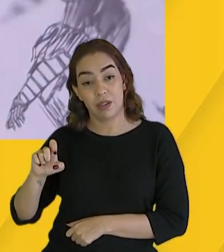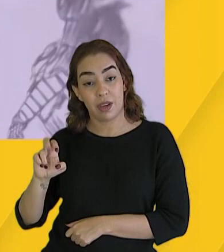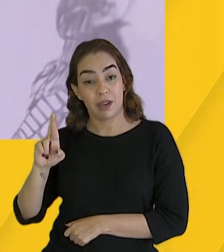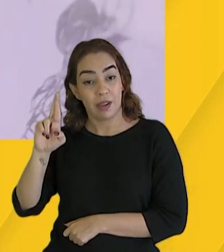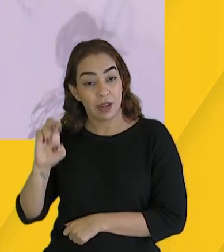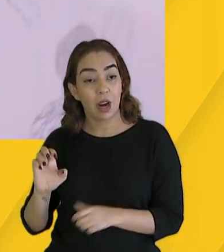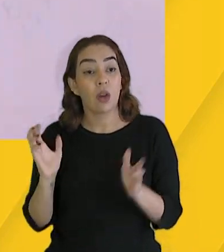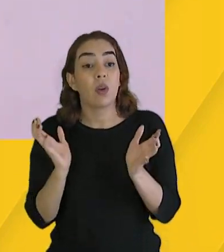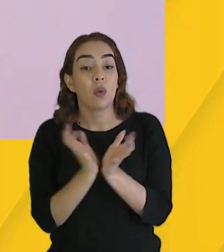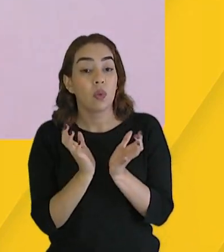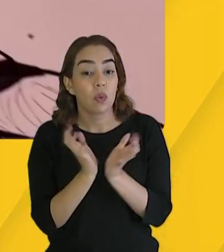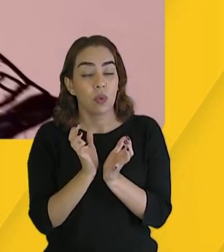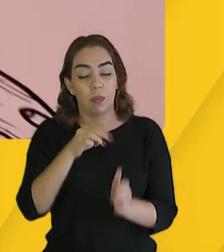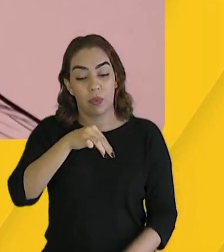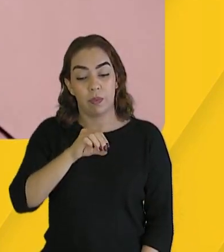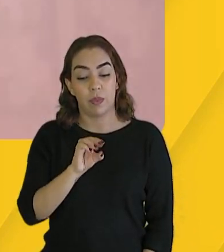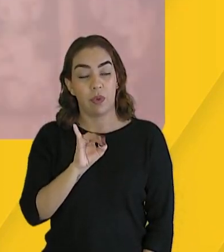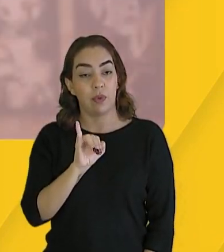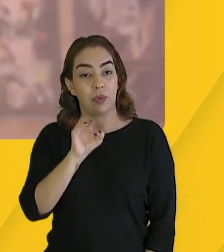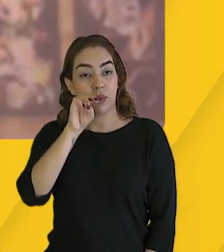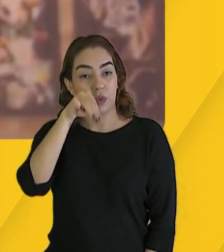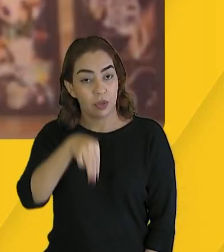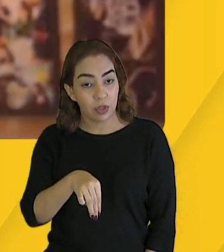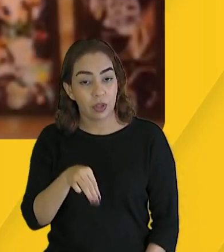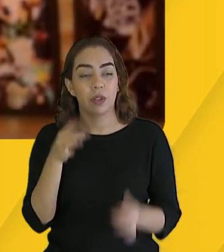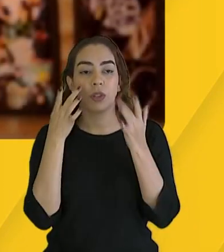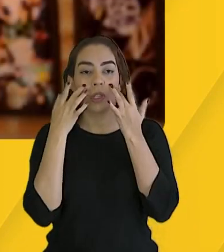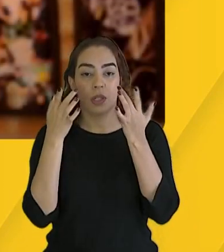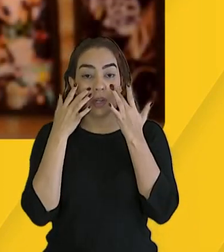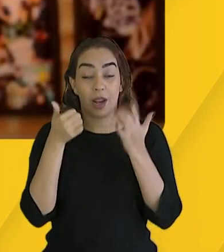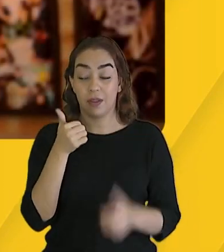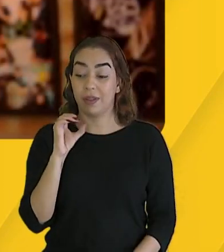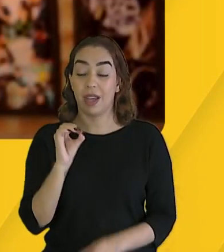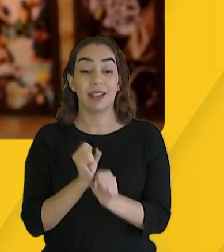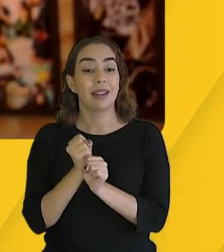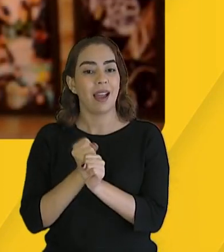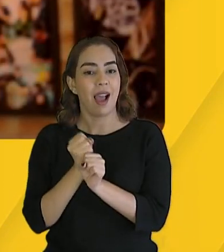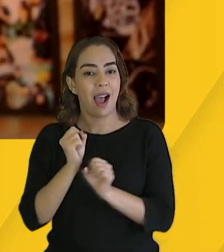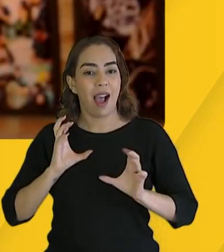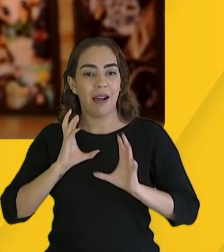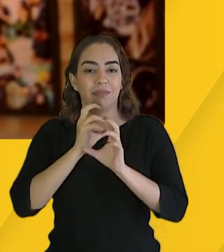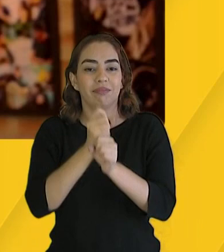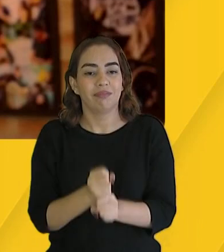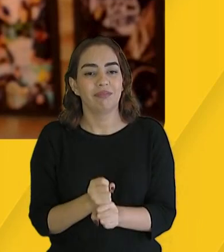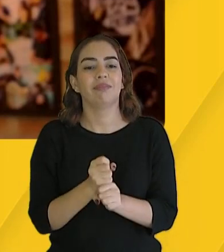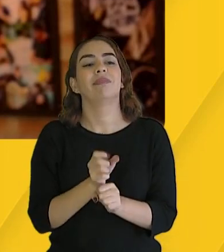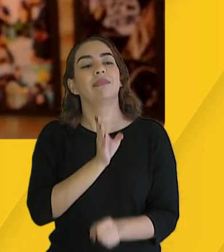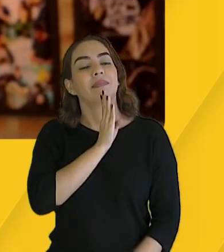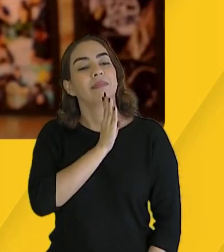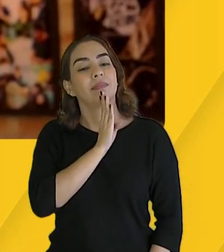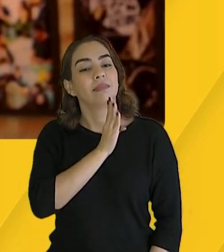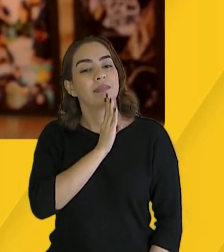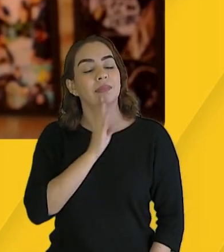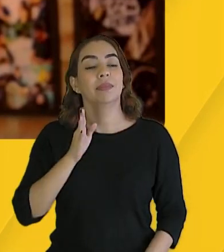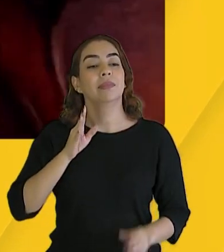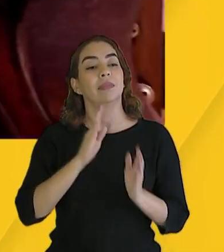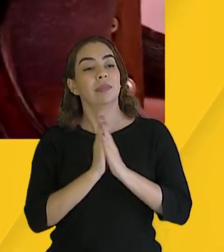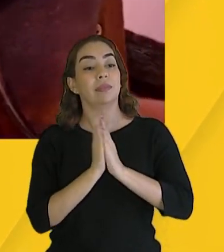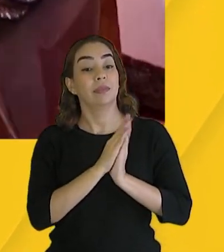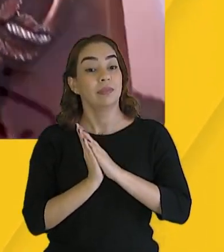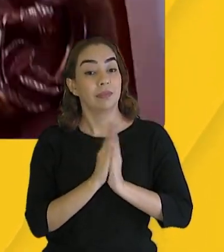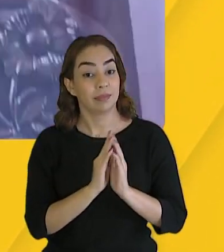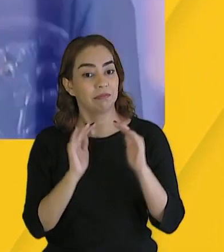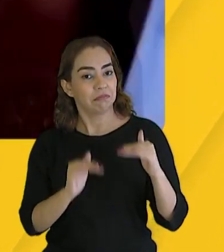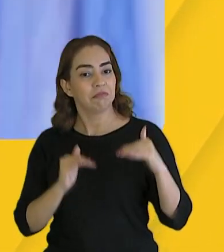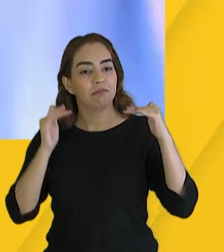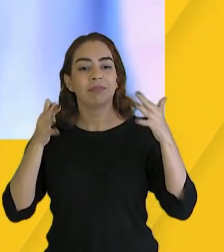completou dez anos de atuação na cena cultural cearense, sendo muito conhecida pela criação de estruturas e bonecos incríveis.